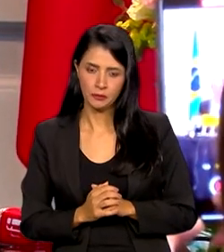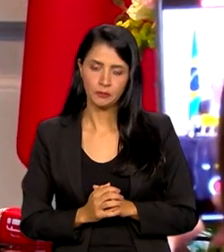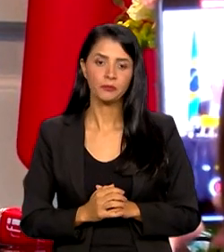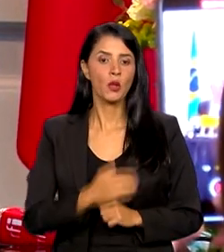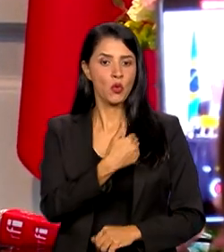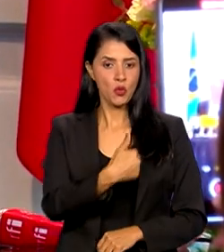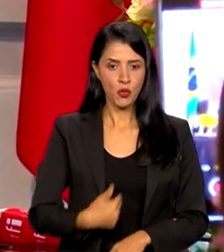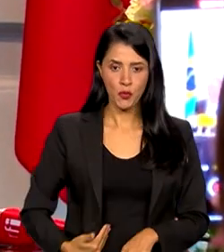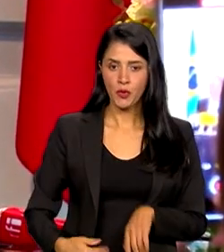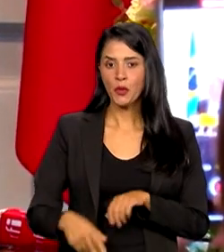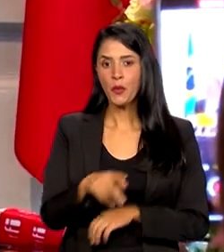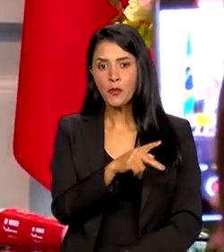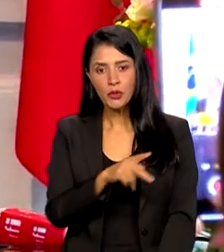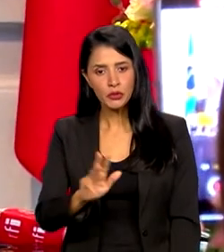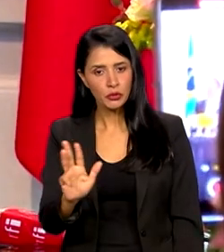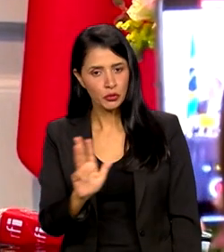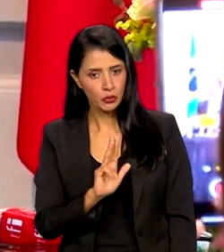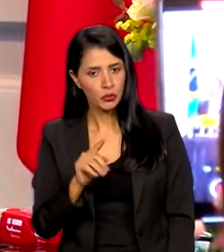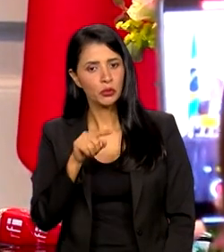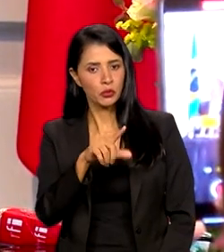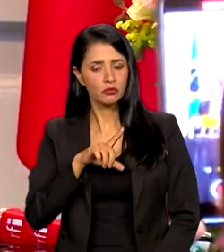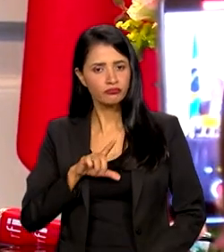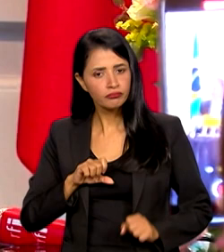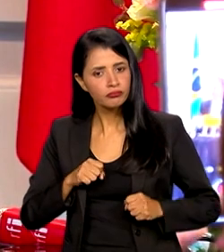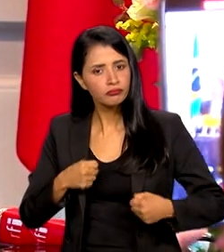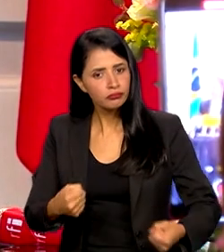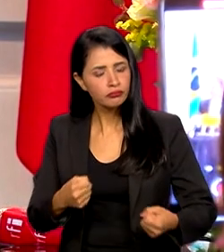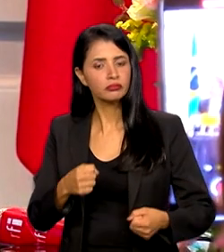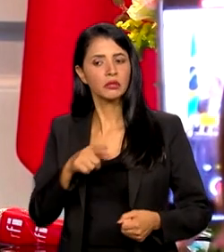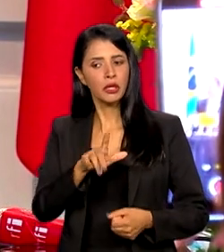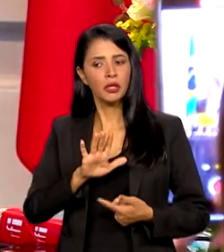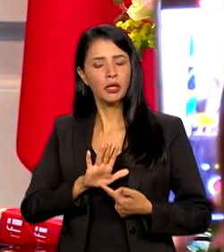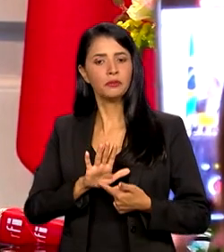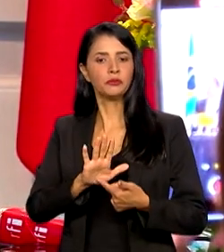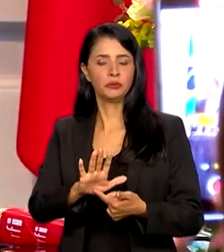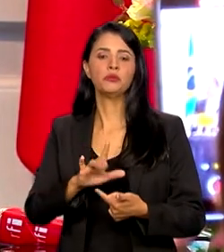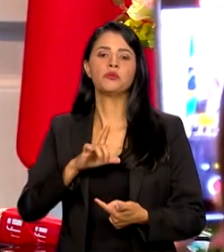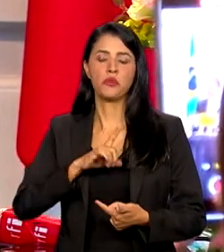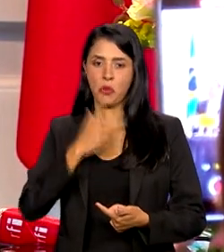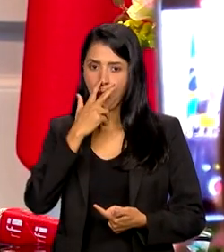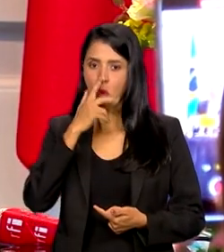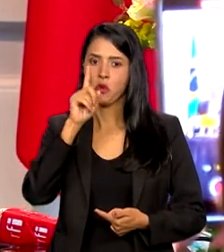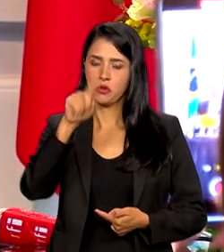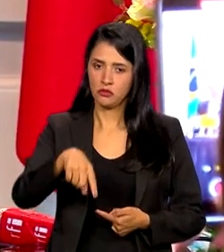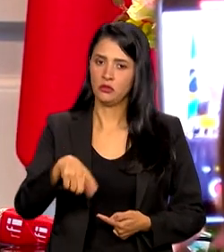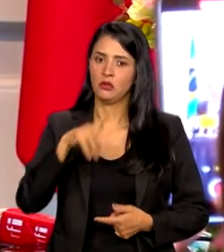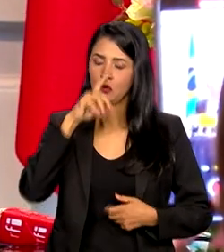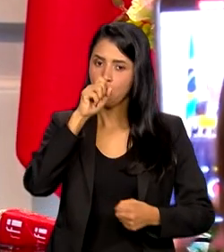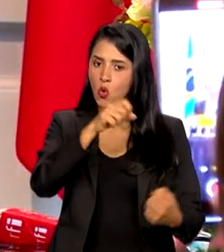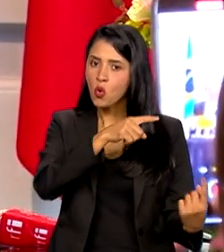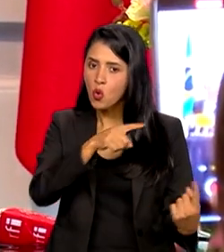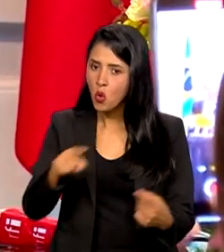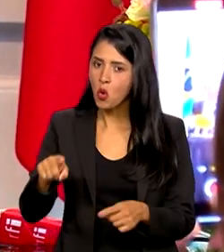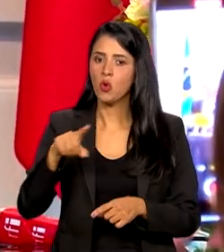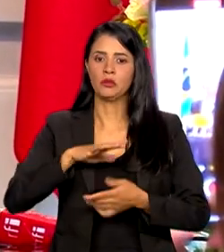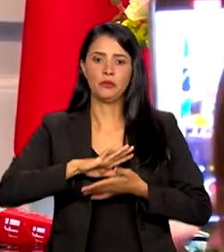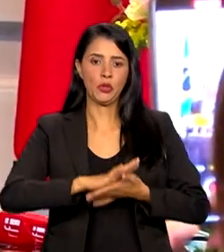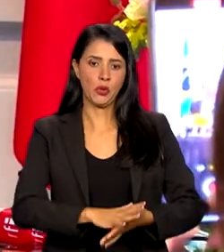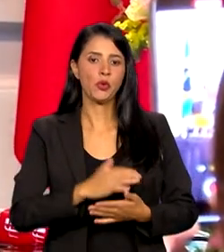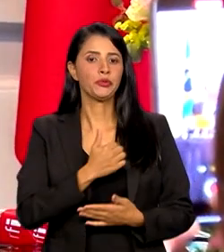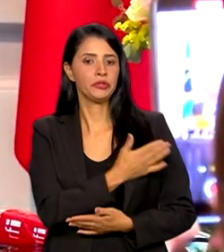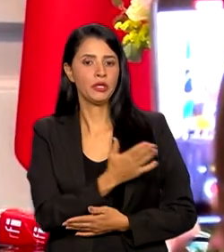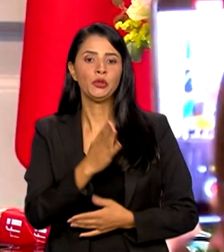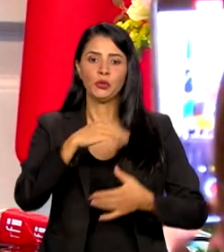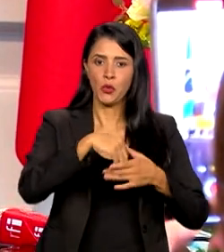tem sido colocado fortemente no combate a essas ações, não só no nosso país,